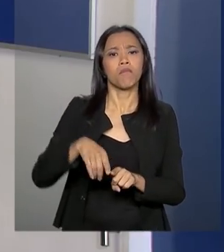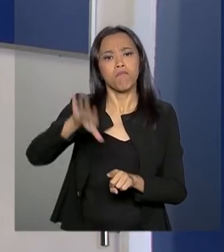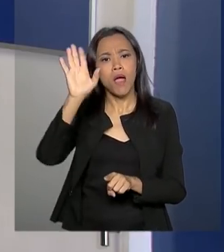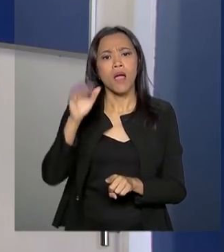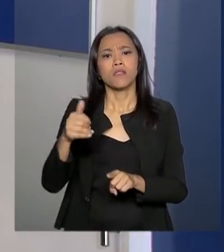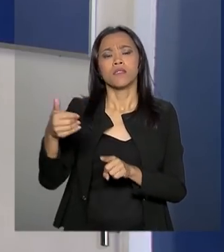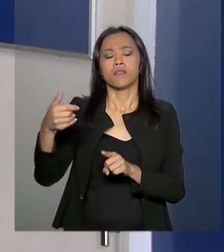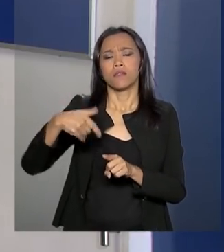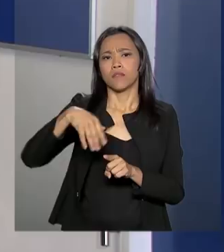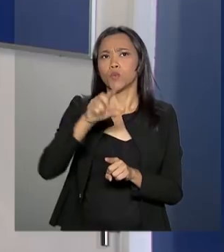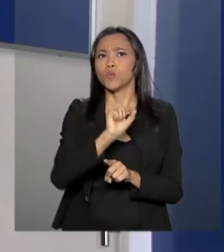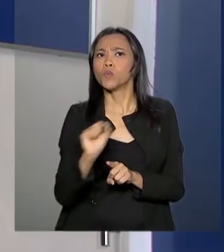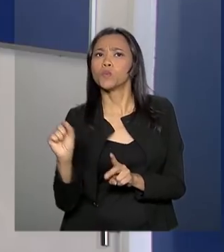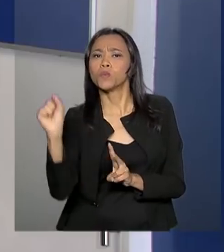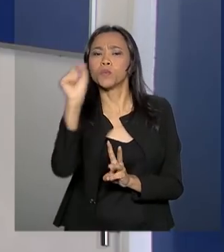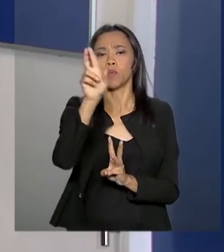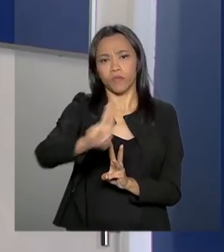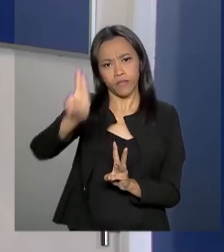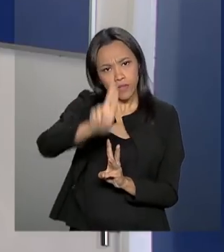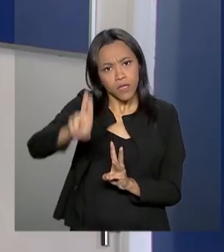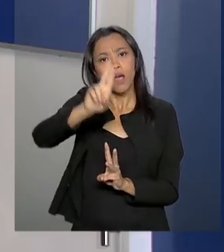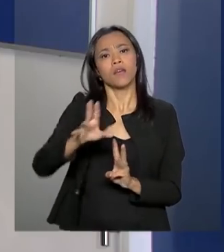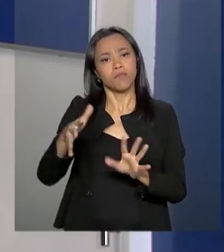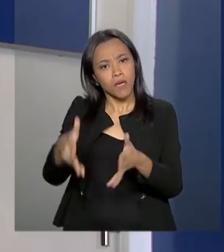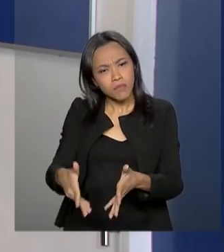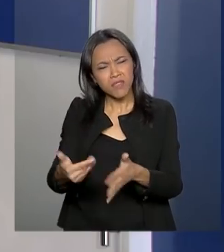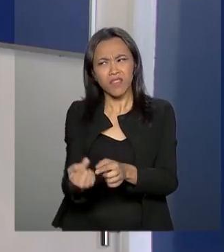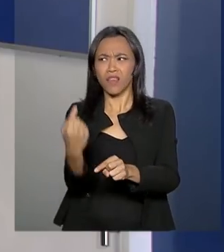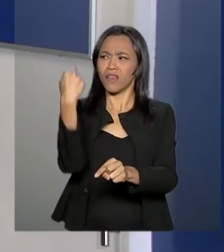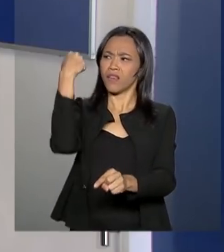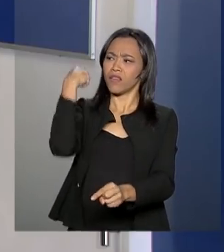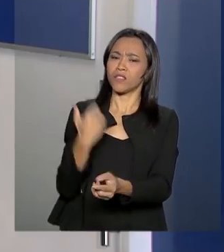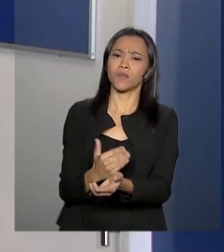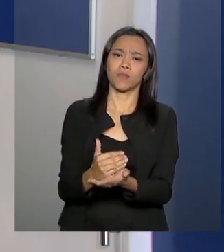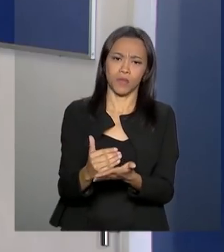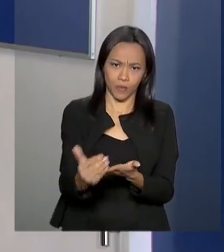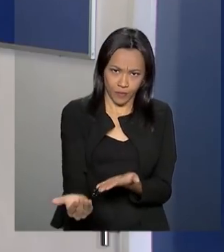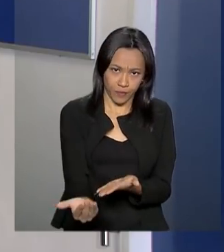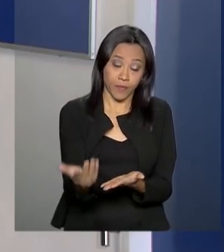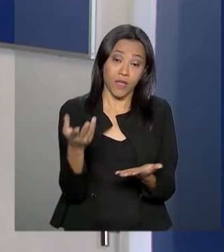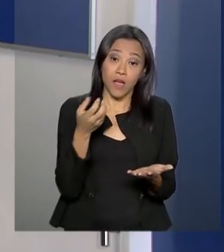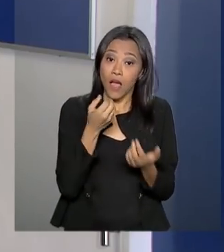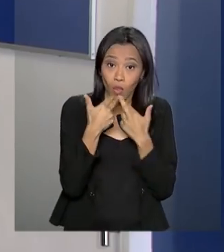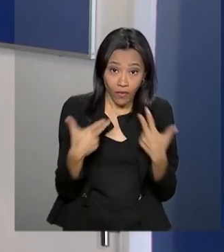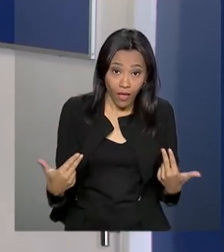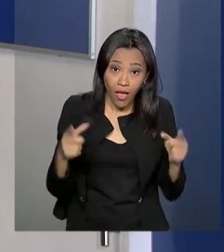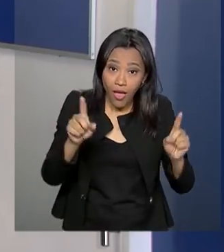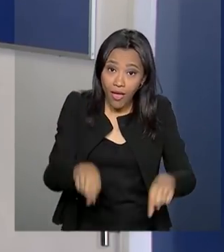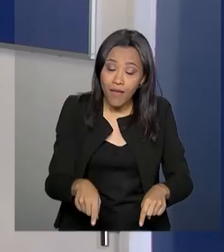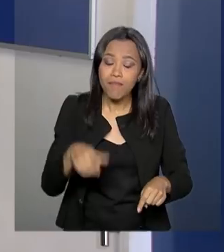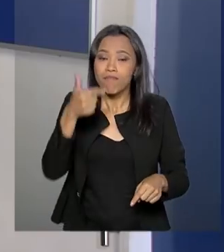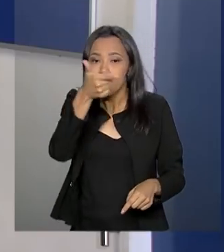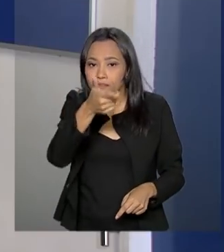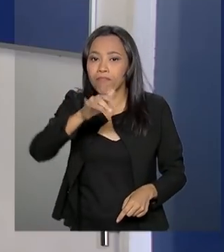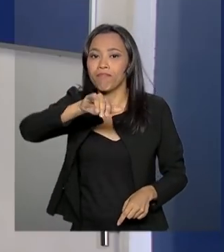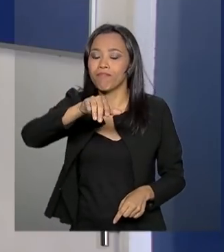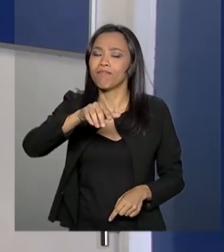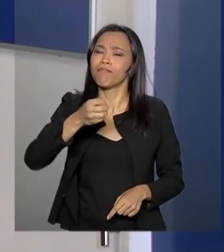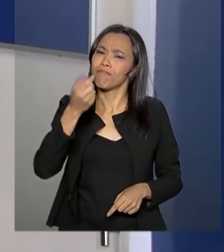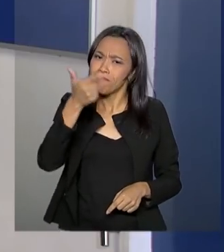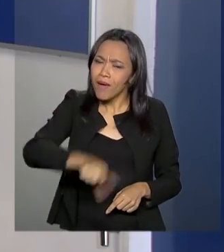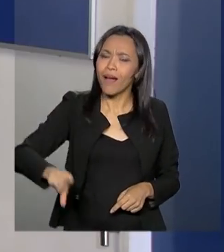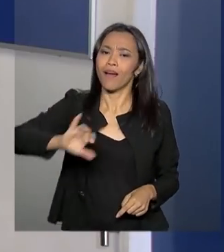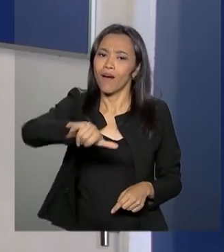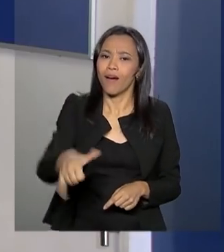participantes para o período desde que esse programa começou. A boa notícia é que isso significa mais oportunidades para